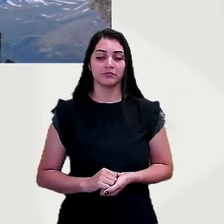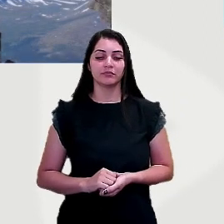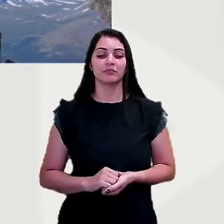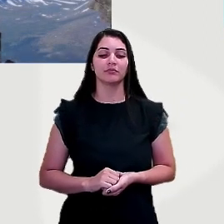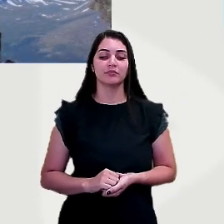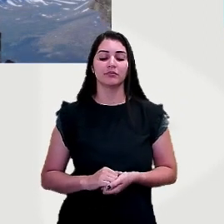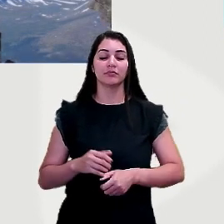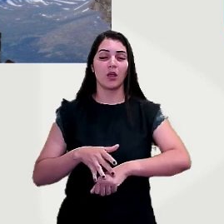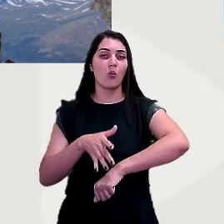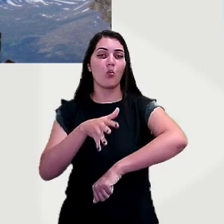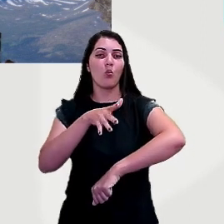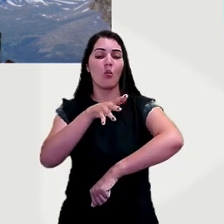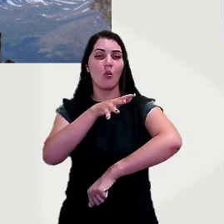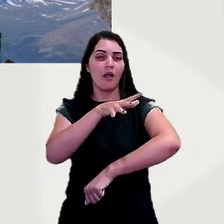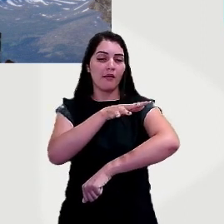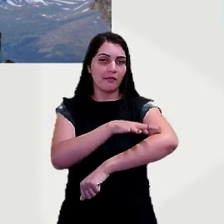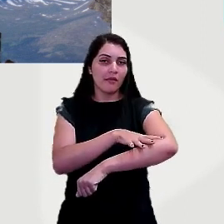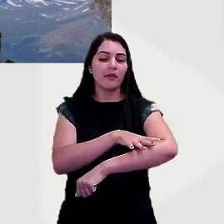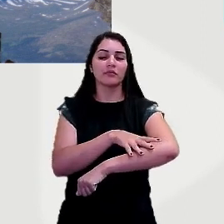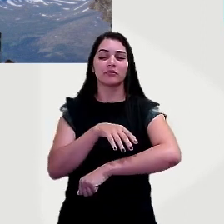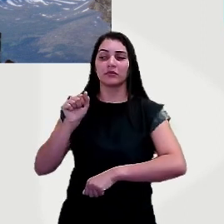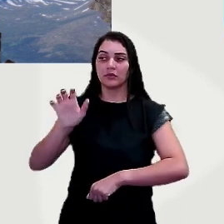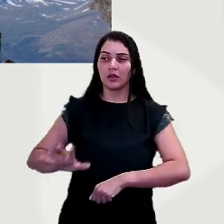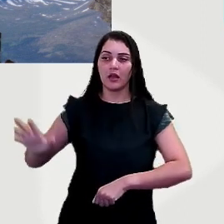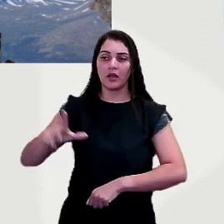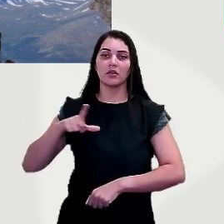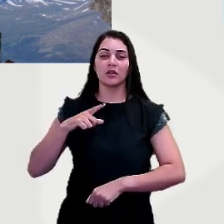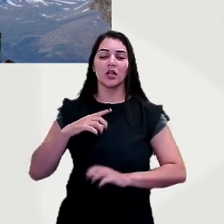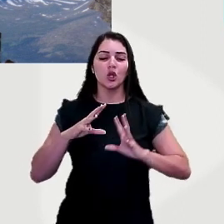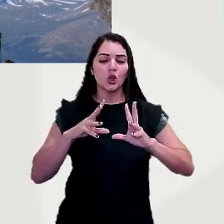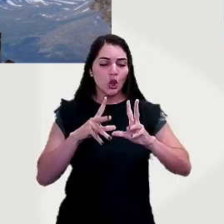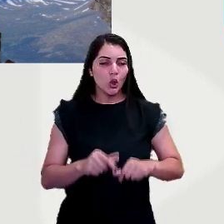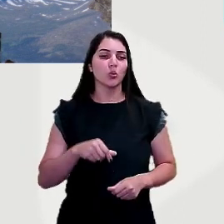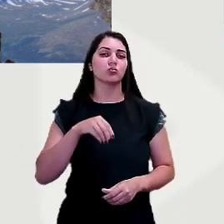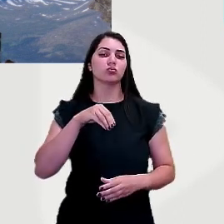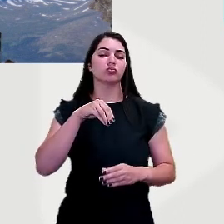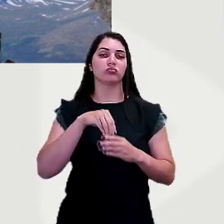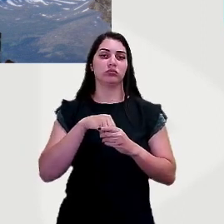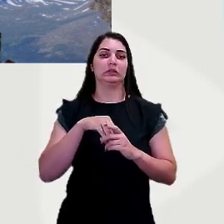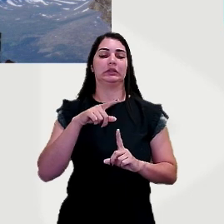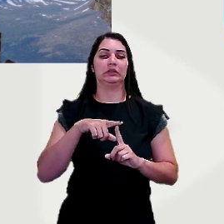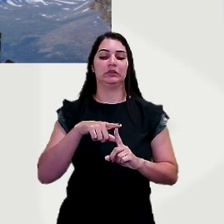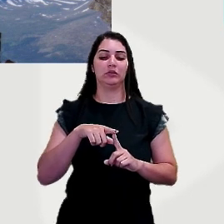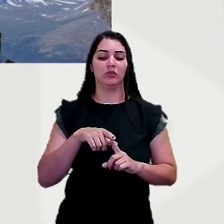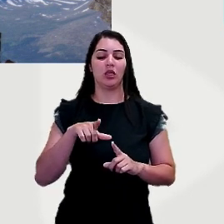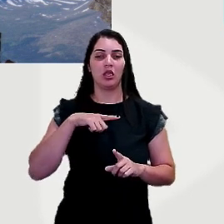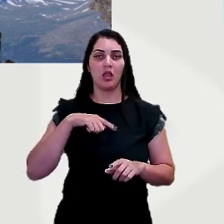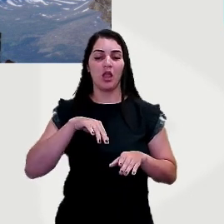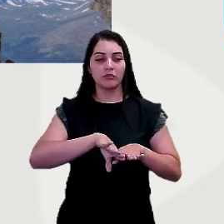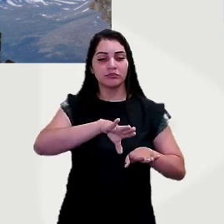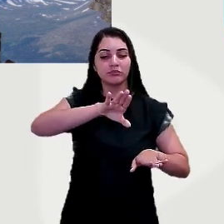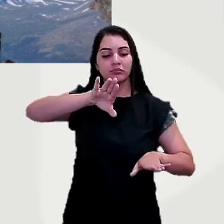O relevo da Ásia, ele abriga todas as formas existentes. A cadeia de montanhas que se destacam são a